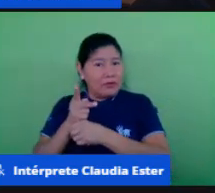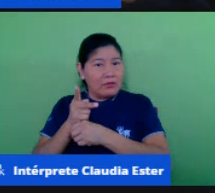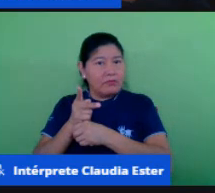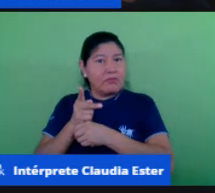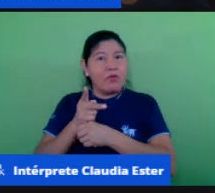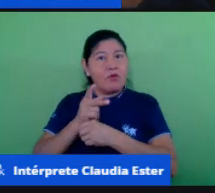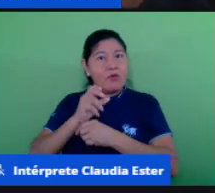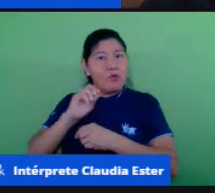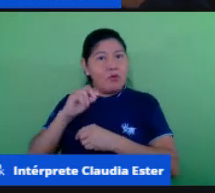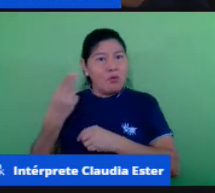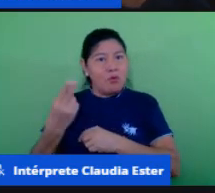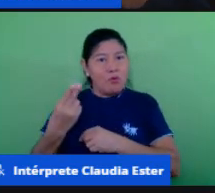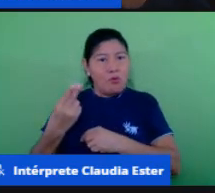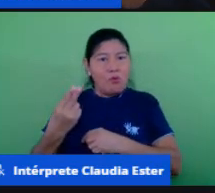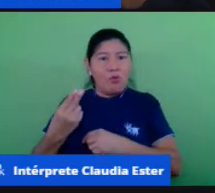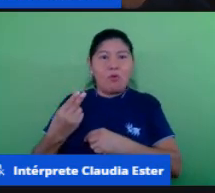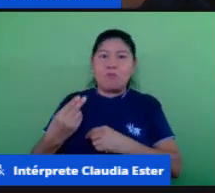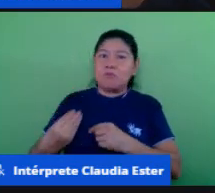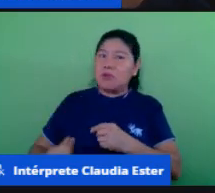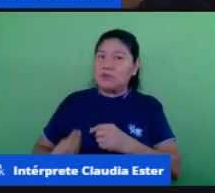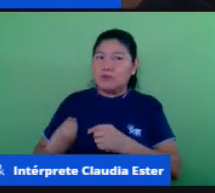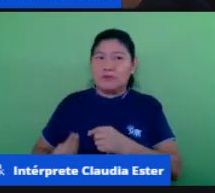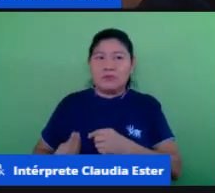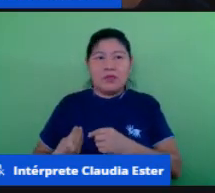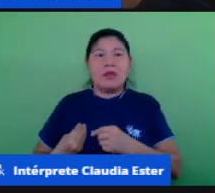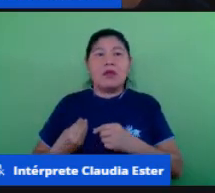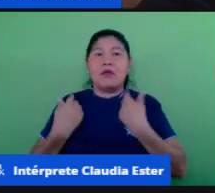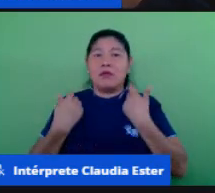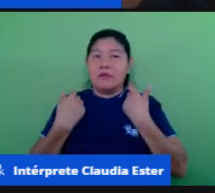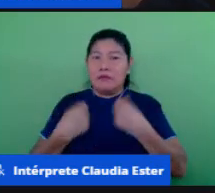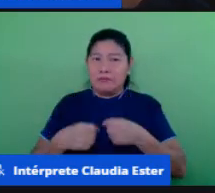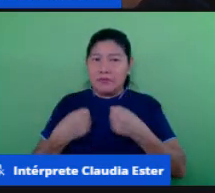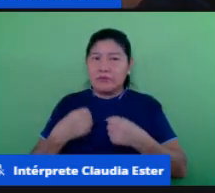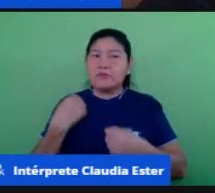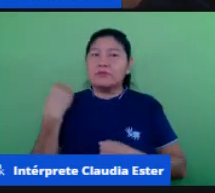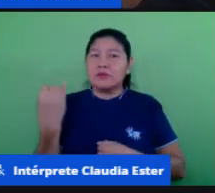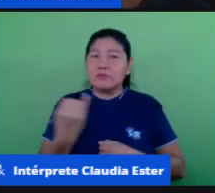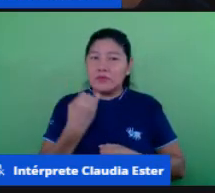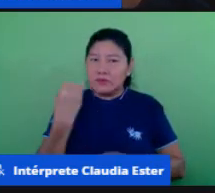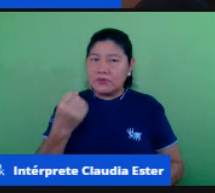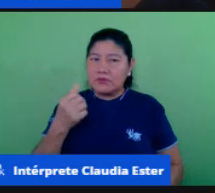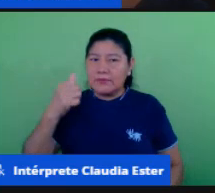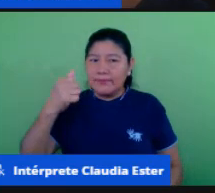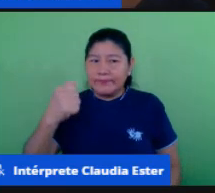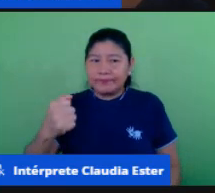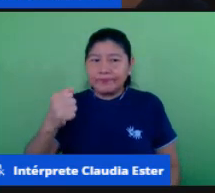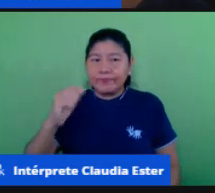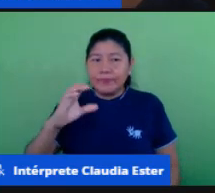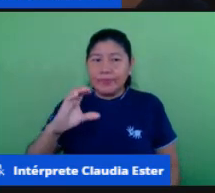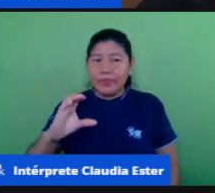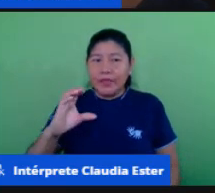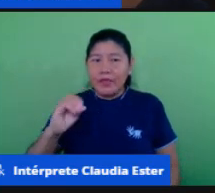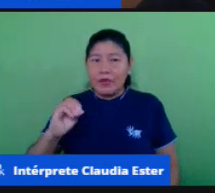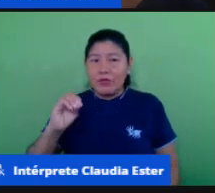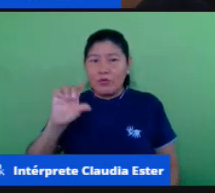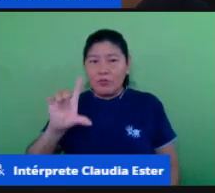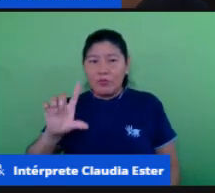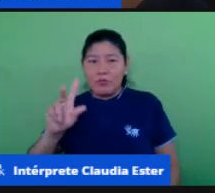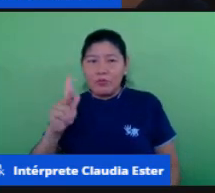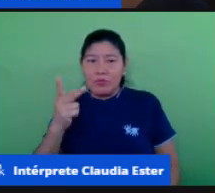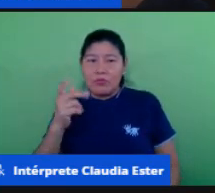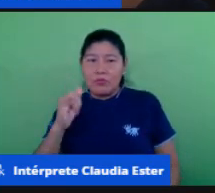seja num momento síncrono a acolhida e o afeto que tem que permear a nossa prática